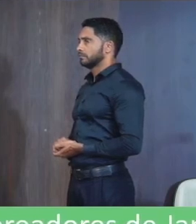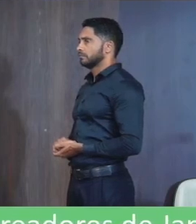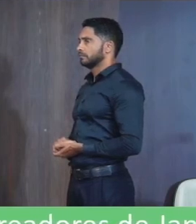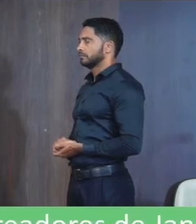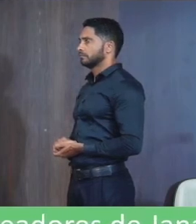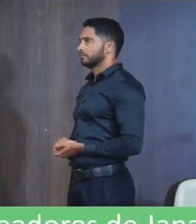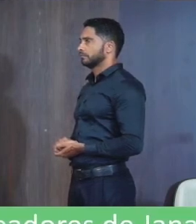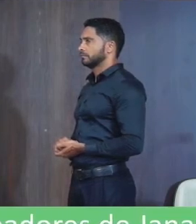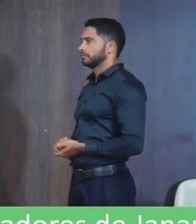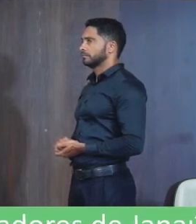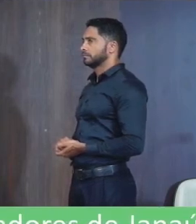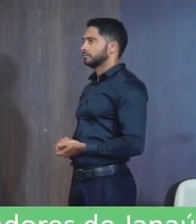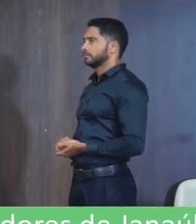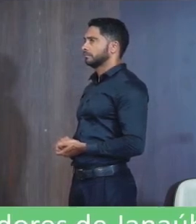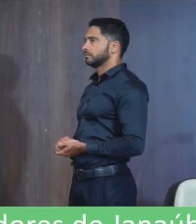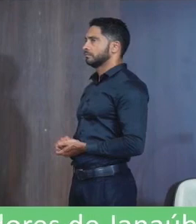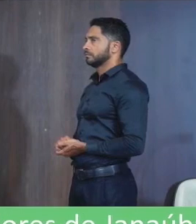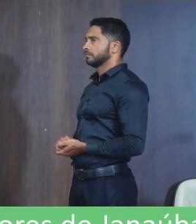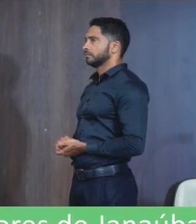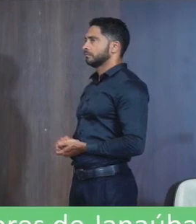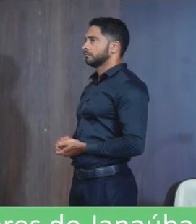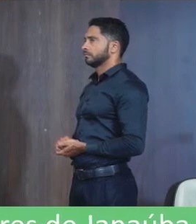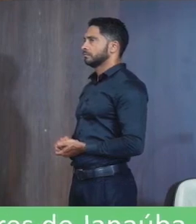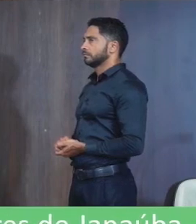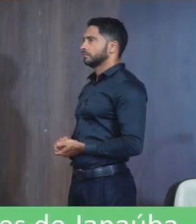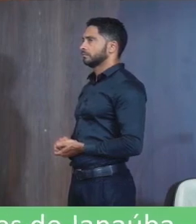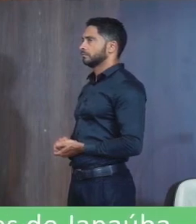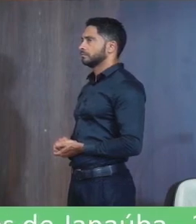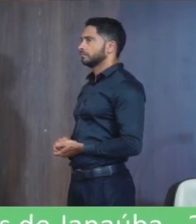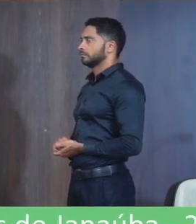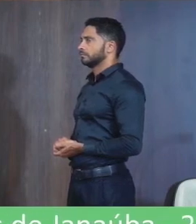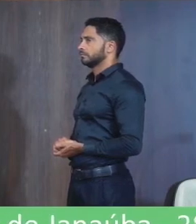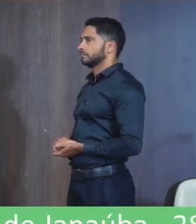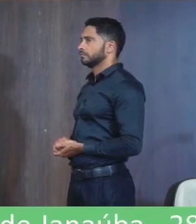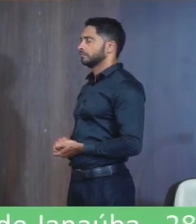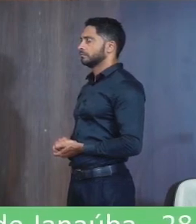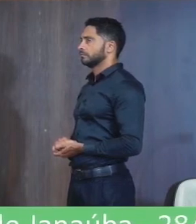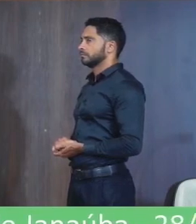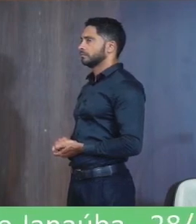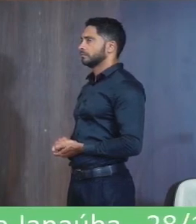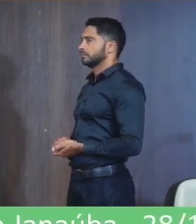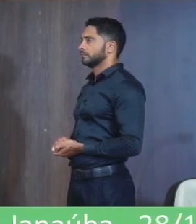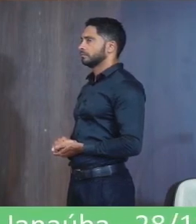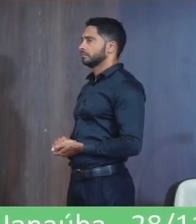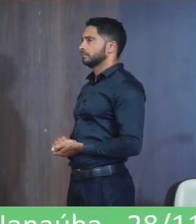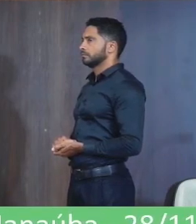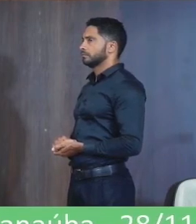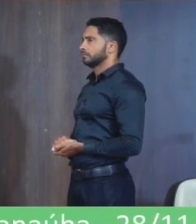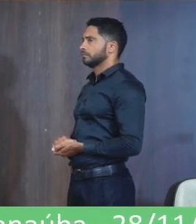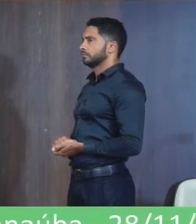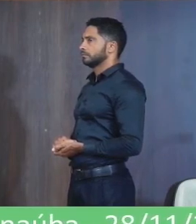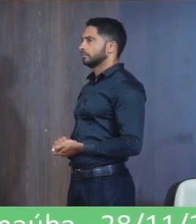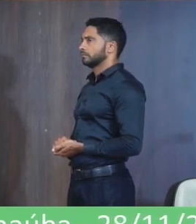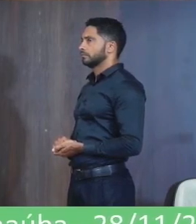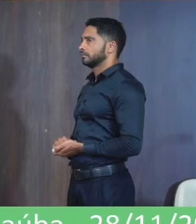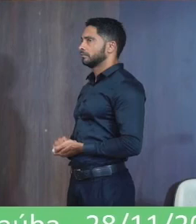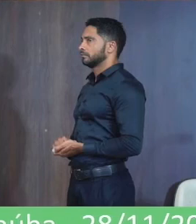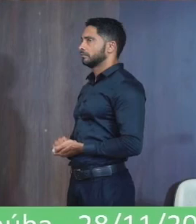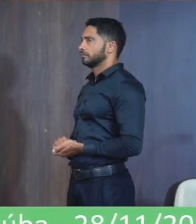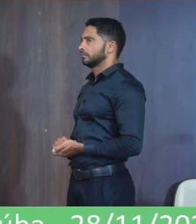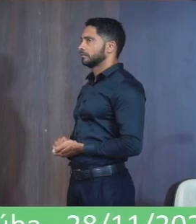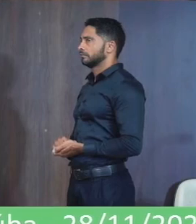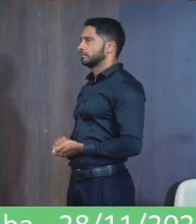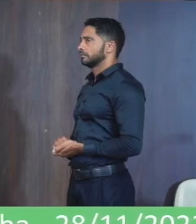plumeia Eu te amanteço Neste hino de ilusão O boroto